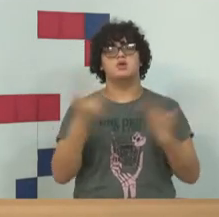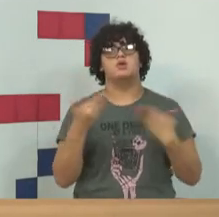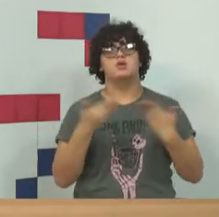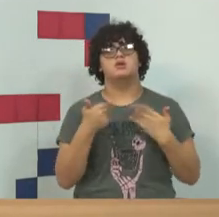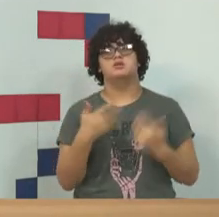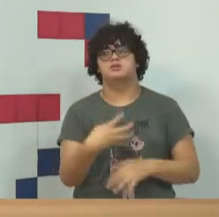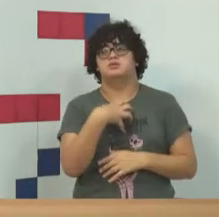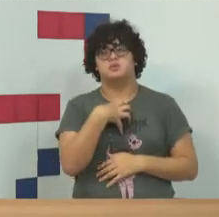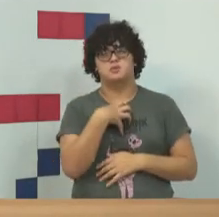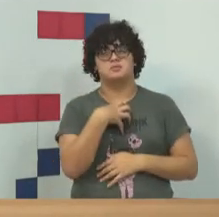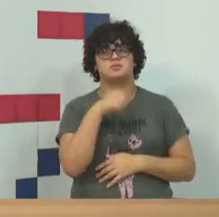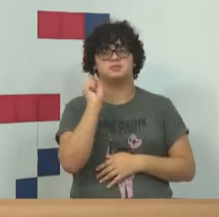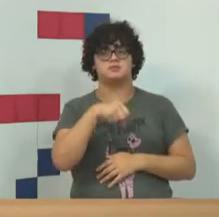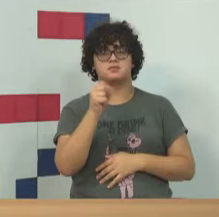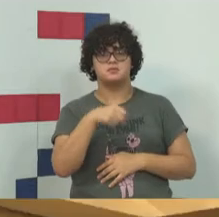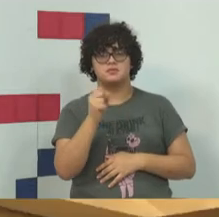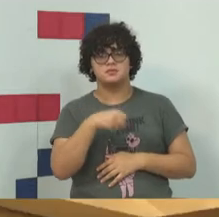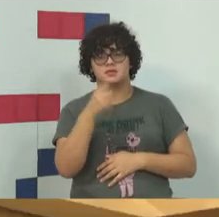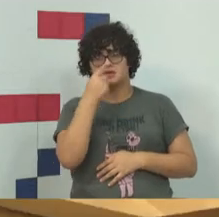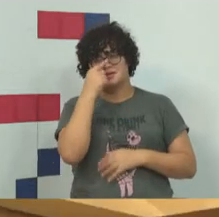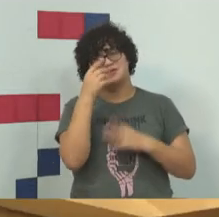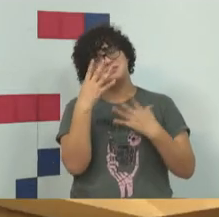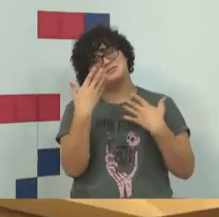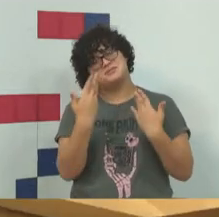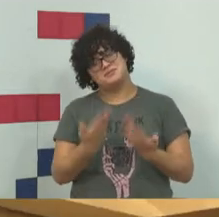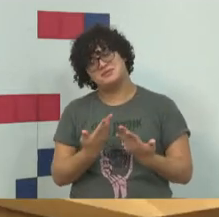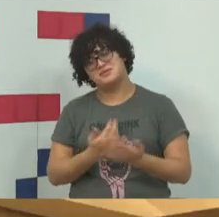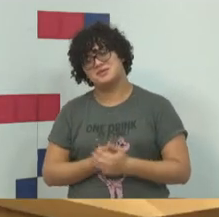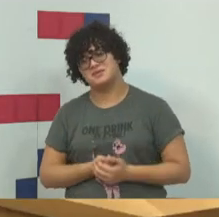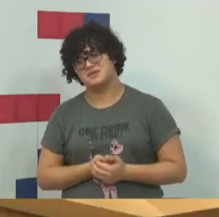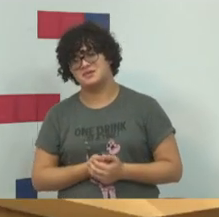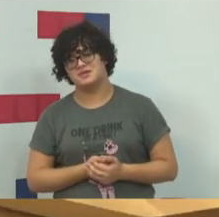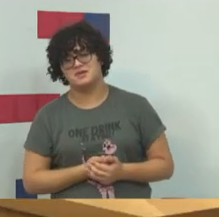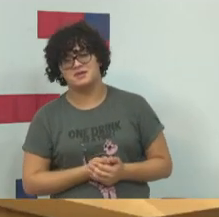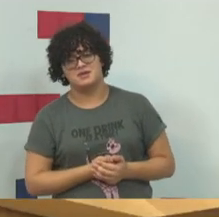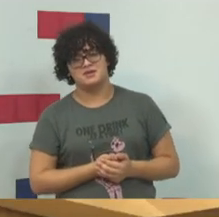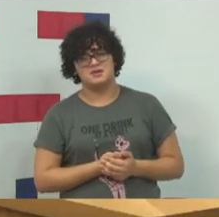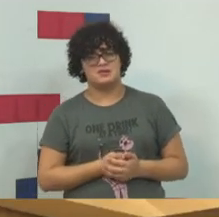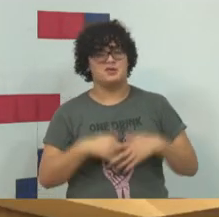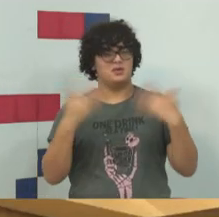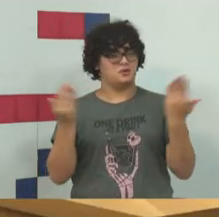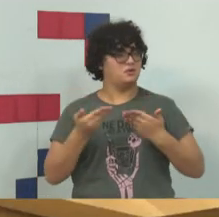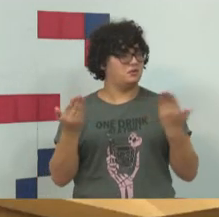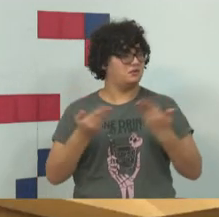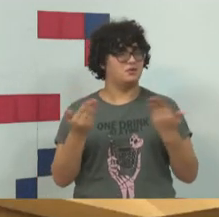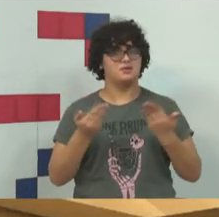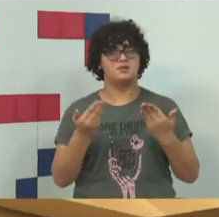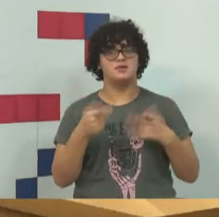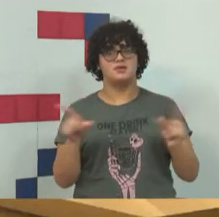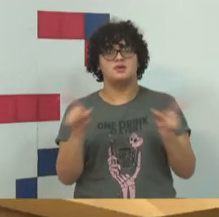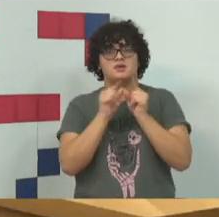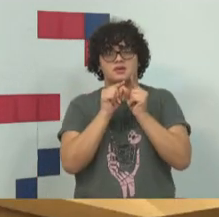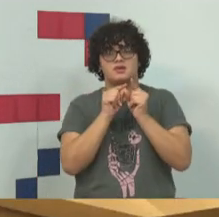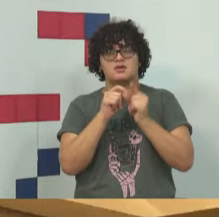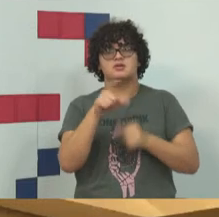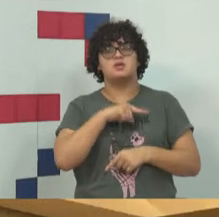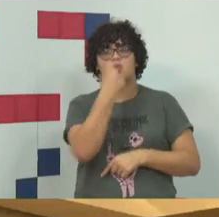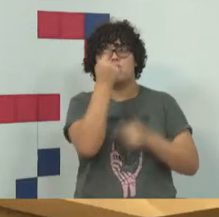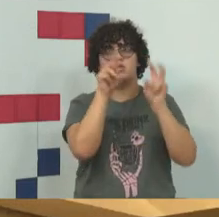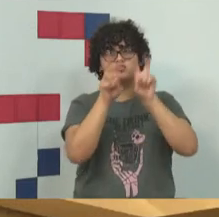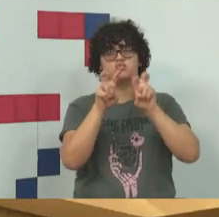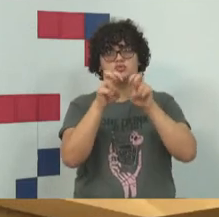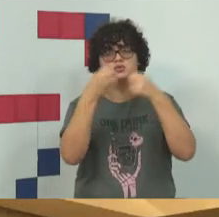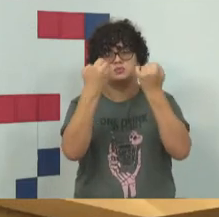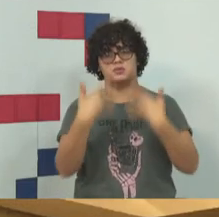irresponsável. Muito bem. Eu vou fazer mais um bloco curto, porque a gente ainda tem mais um assunto a tratar.